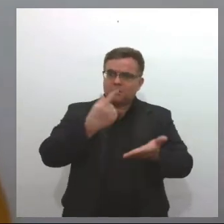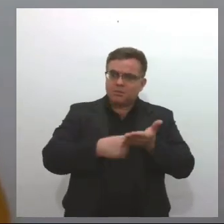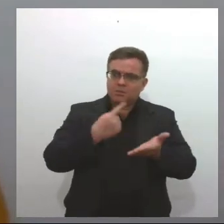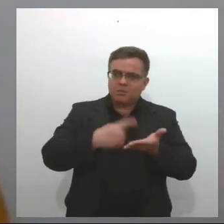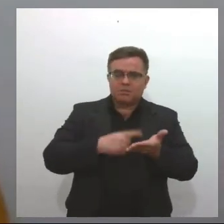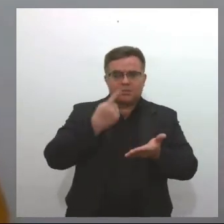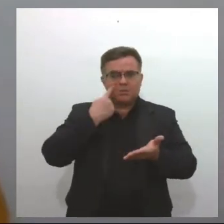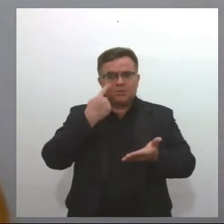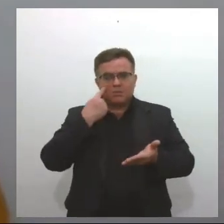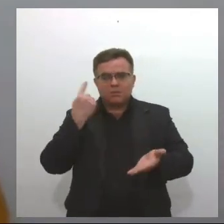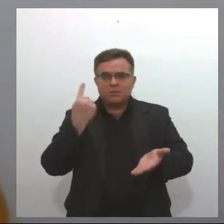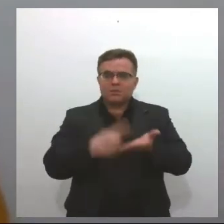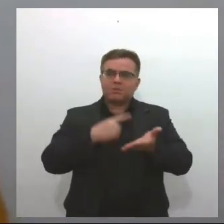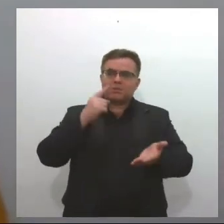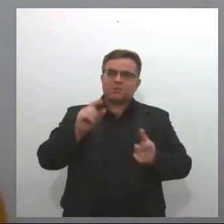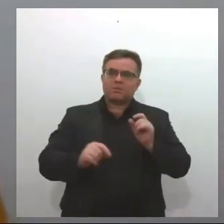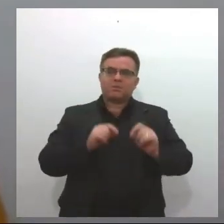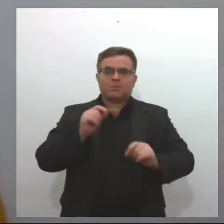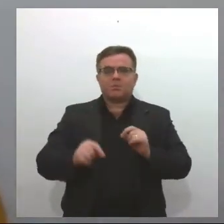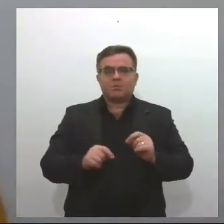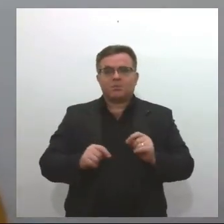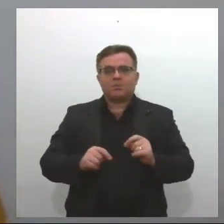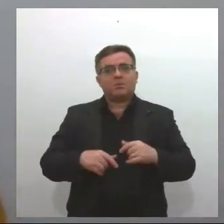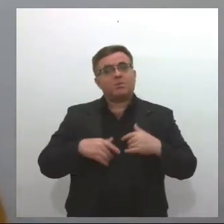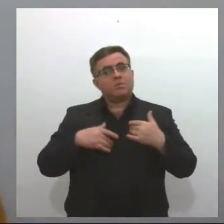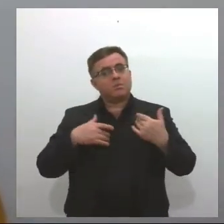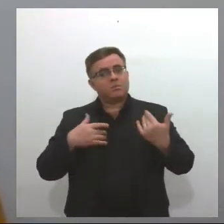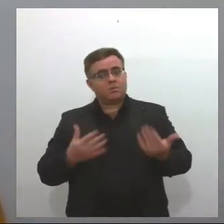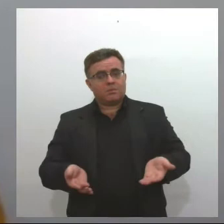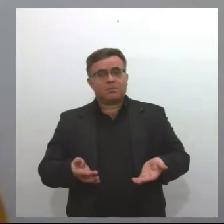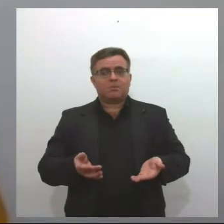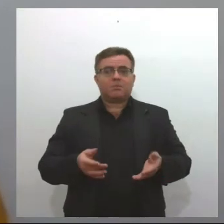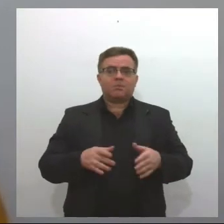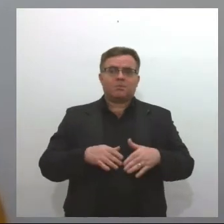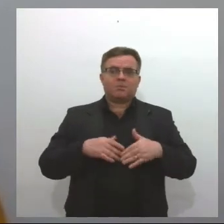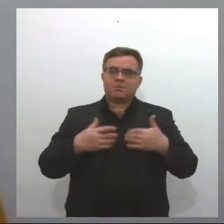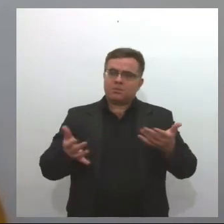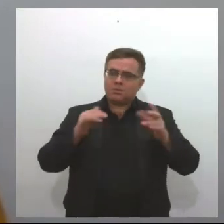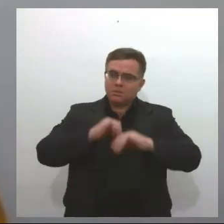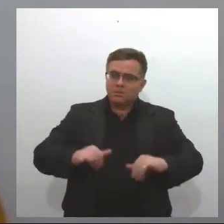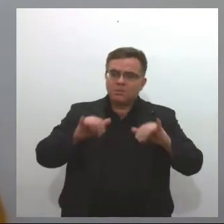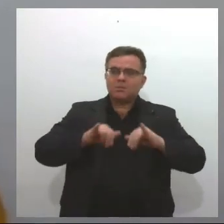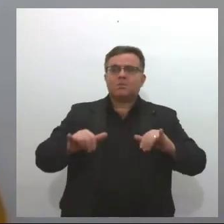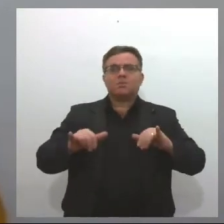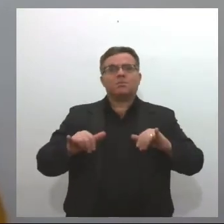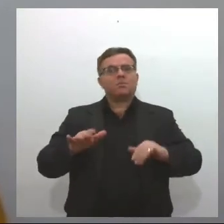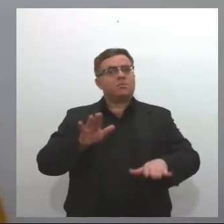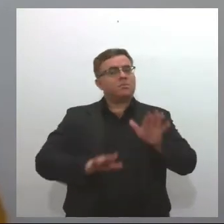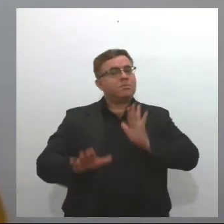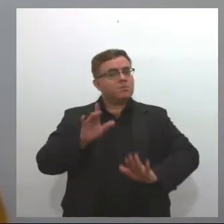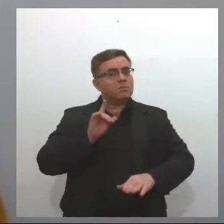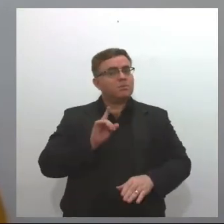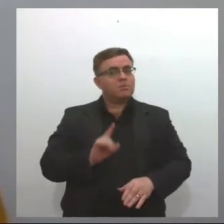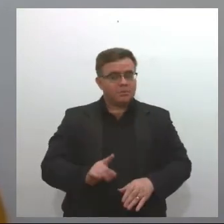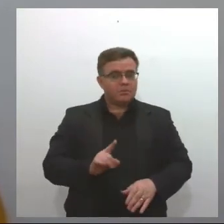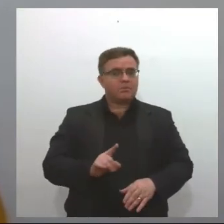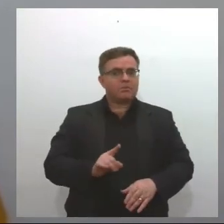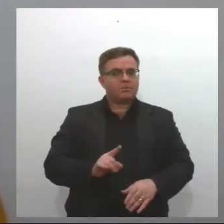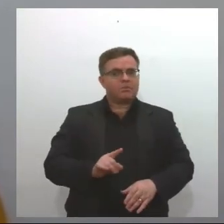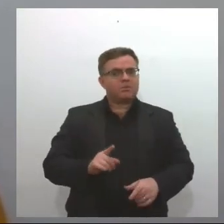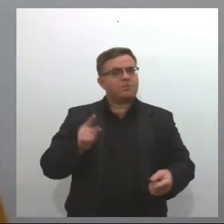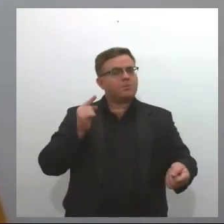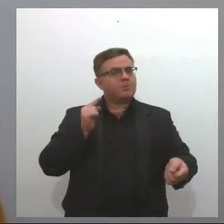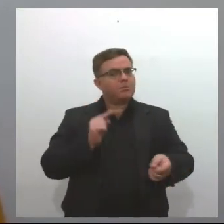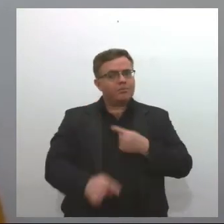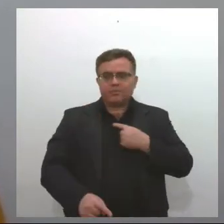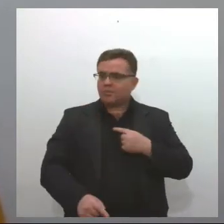estabelecimento por causa dessa denúncia. O que a Vigilância Sanitária quer alertar quanto a isso é que essa informação não procede,